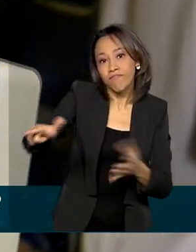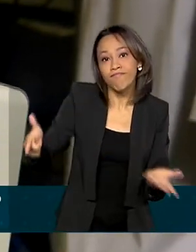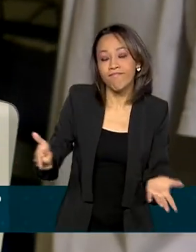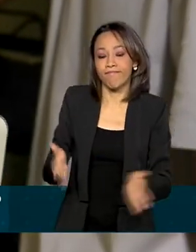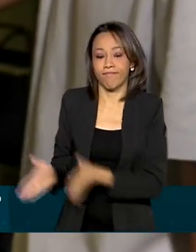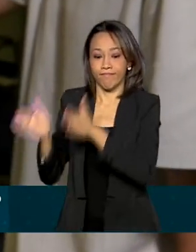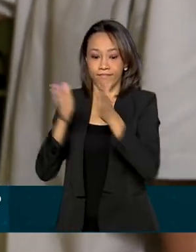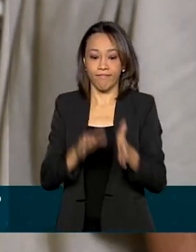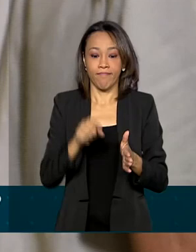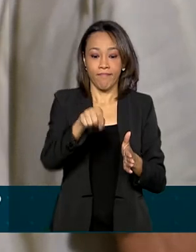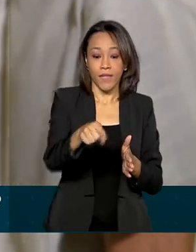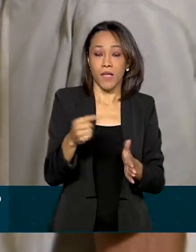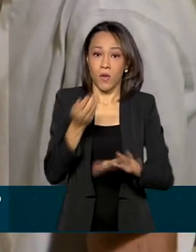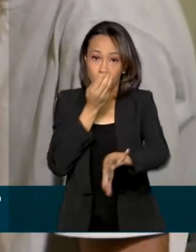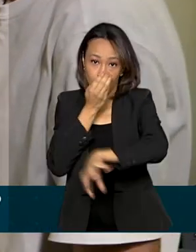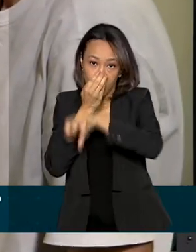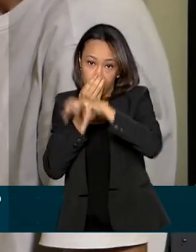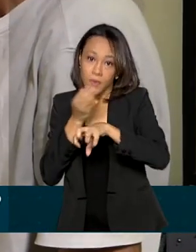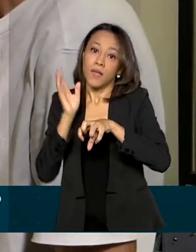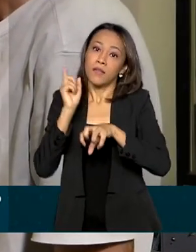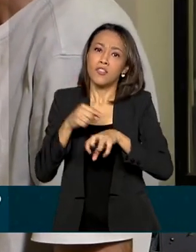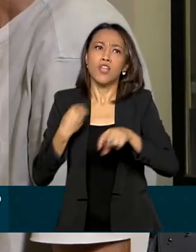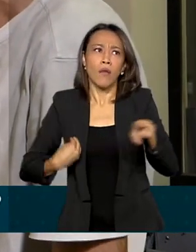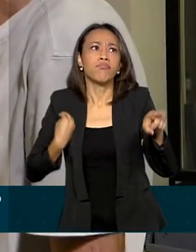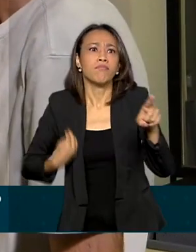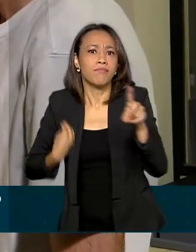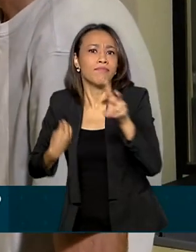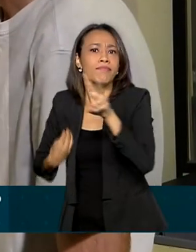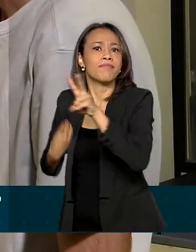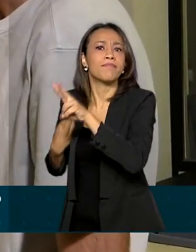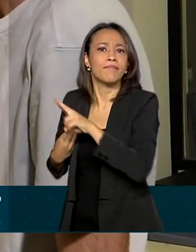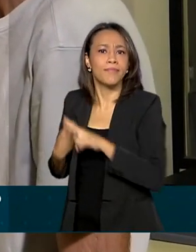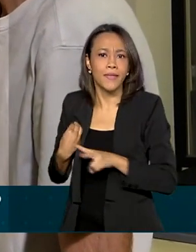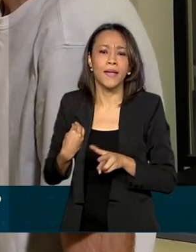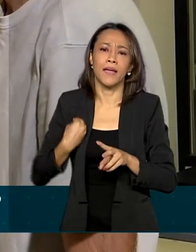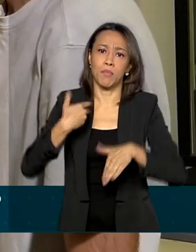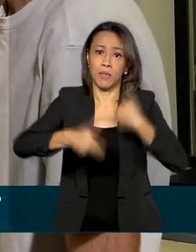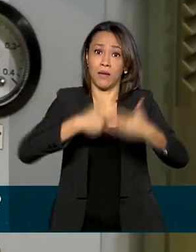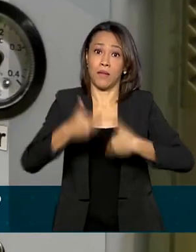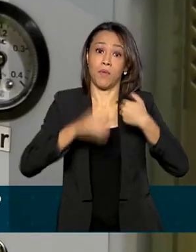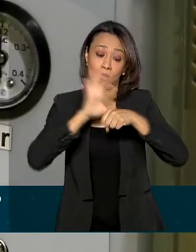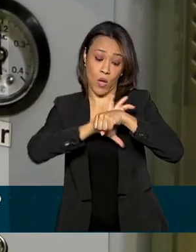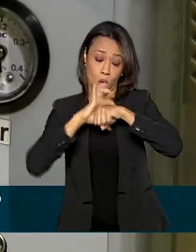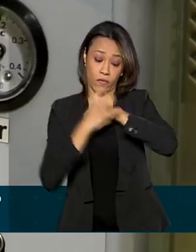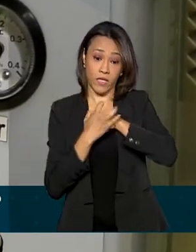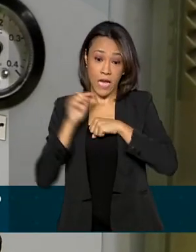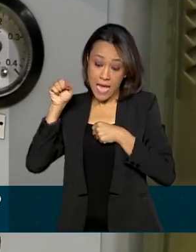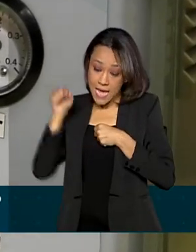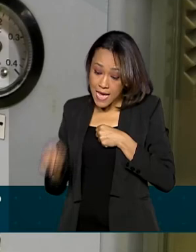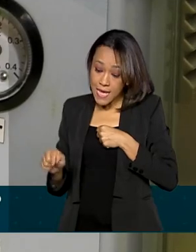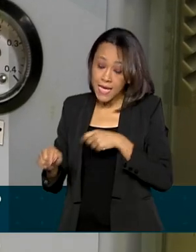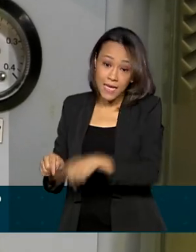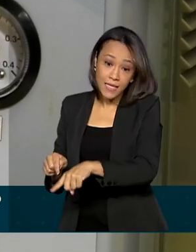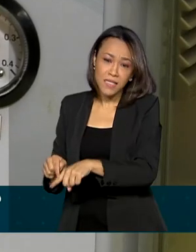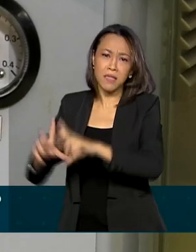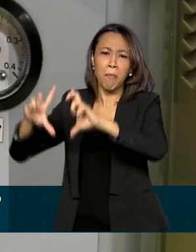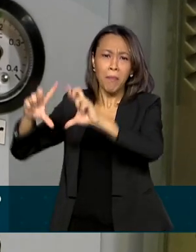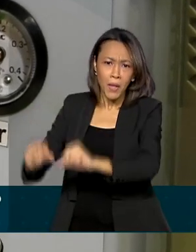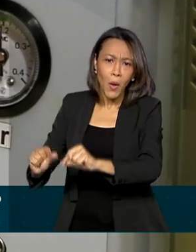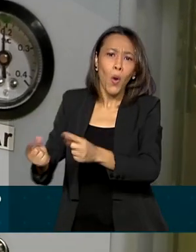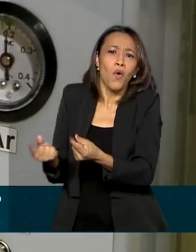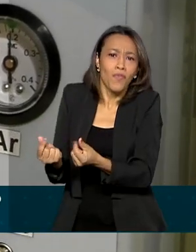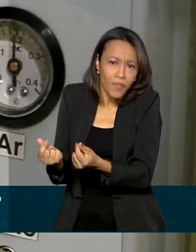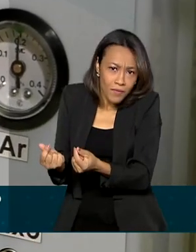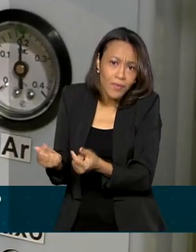alternativa aos ventiladores que existem no mercado para o tratamento da Covid-19, o ventilador mecânico de baixo custo